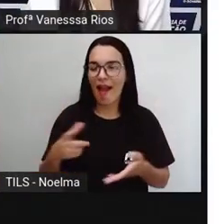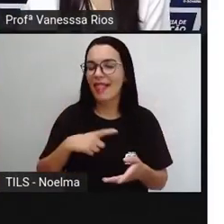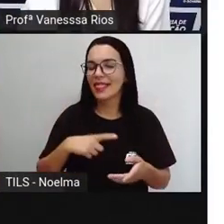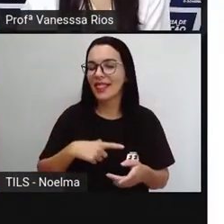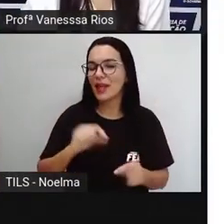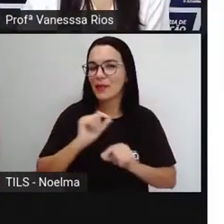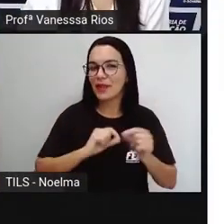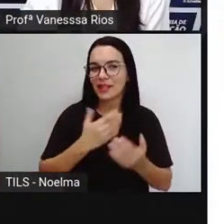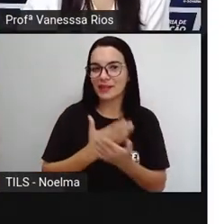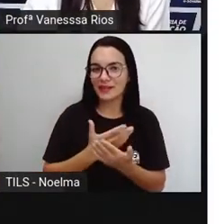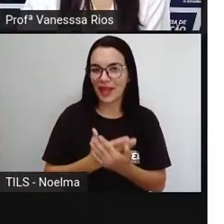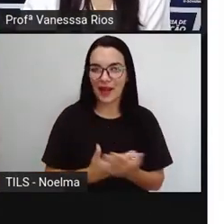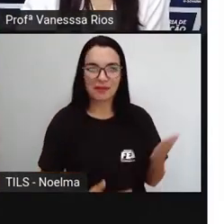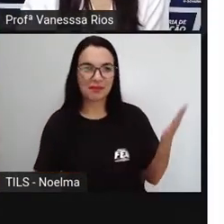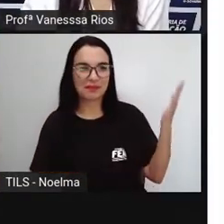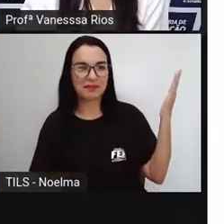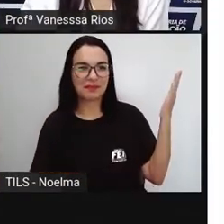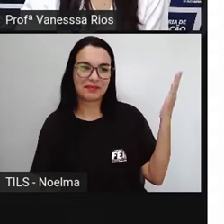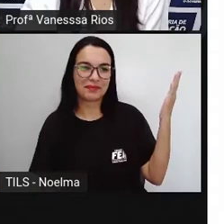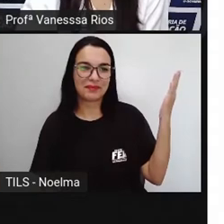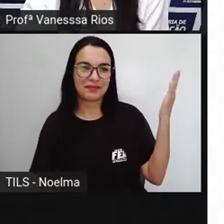vamos estudar, vamos lá?